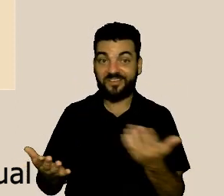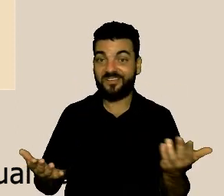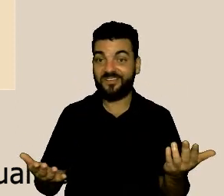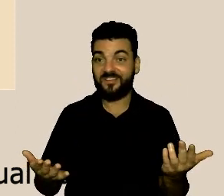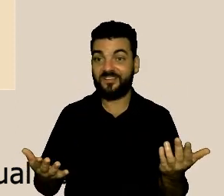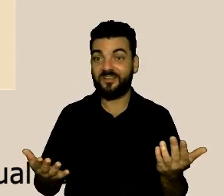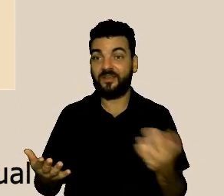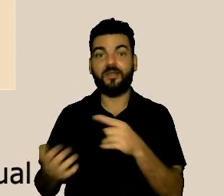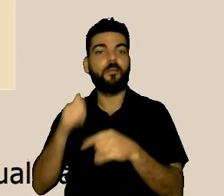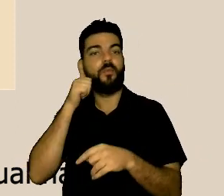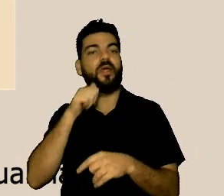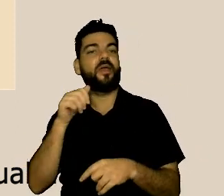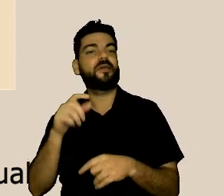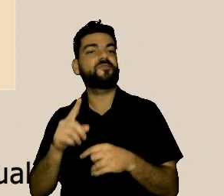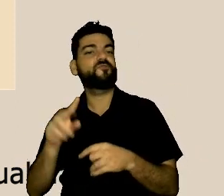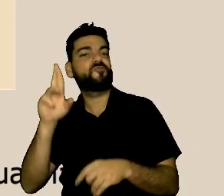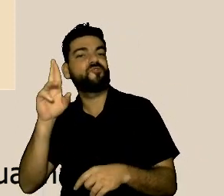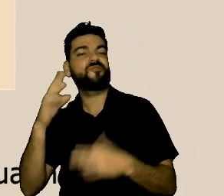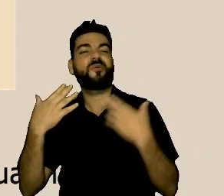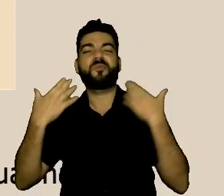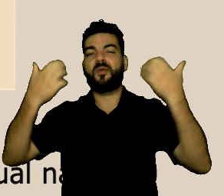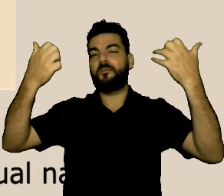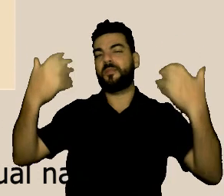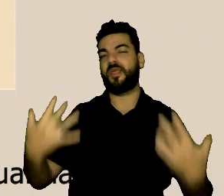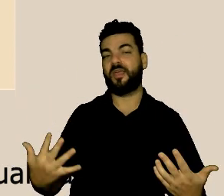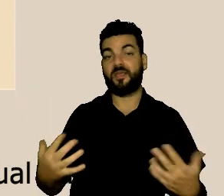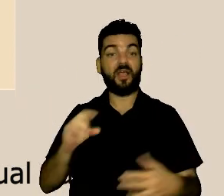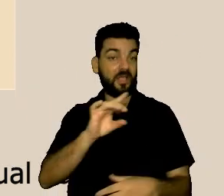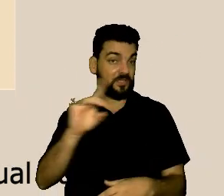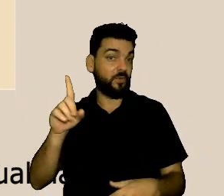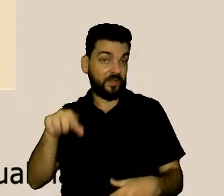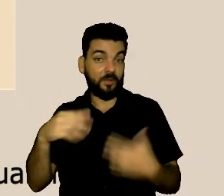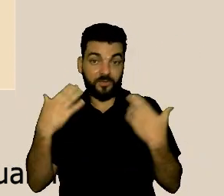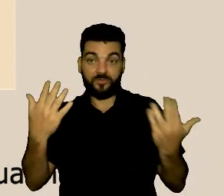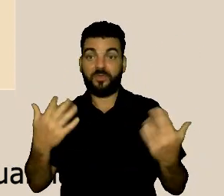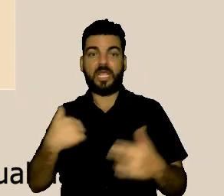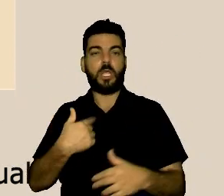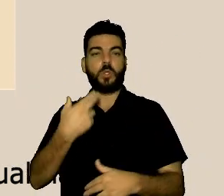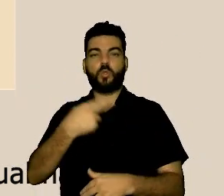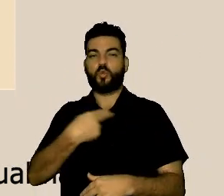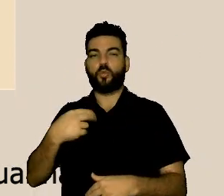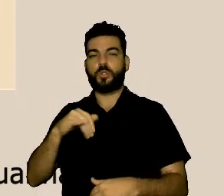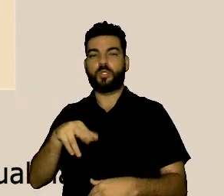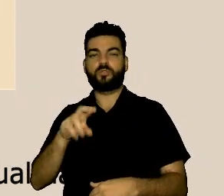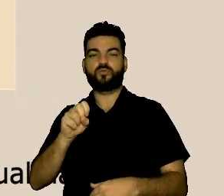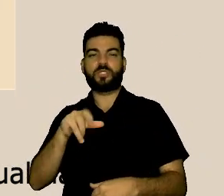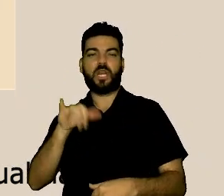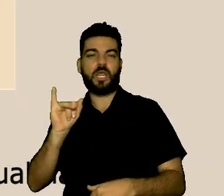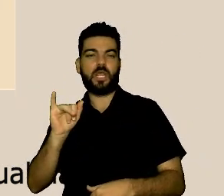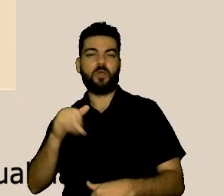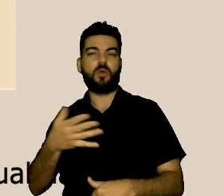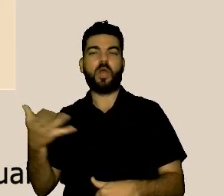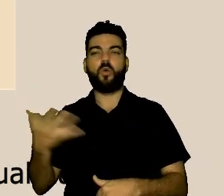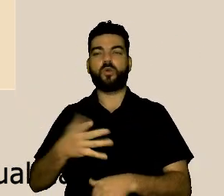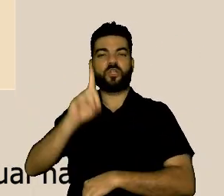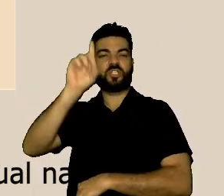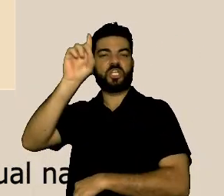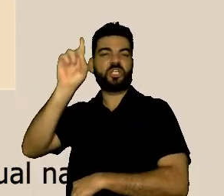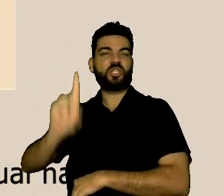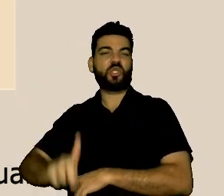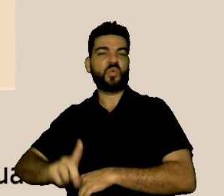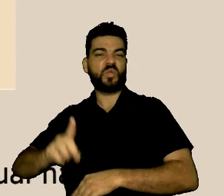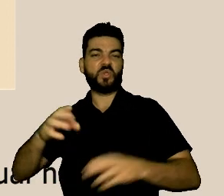doutora se apresentaram dessa forma eu sou a Jusceli que sou atualmente a diretora do